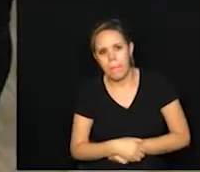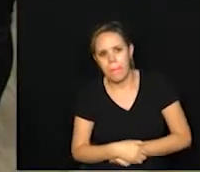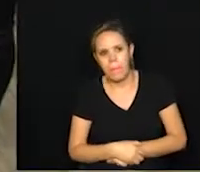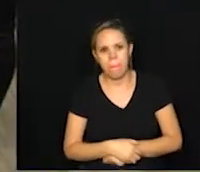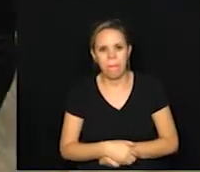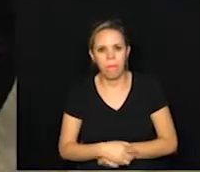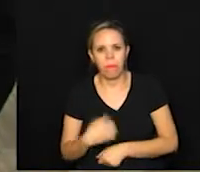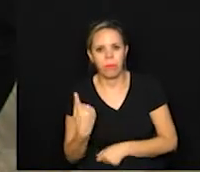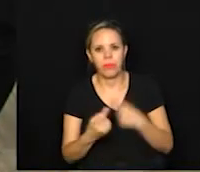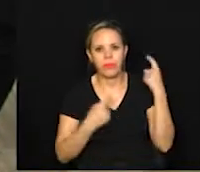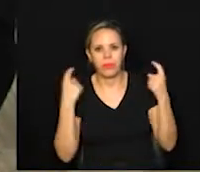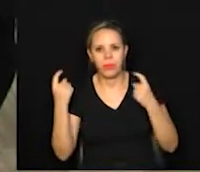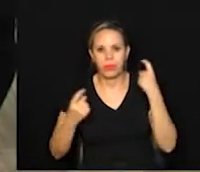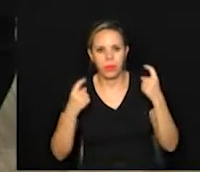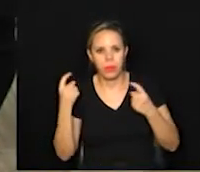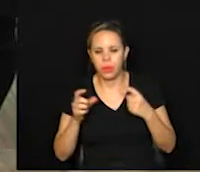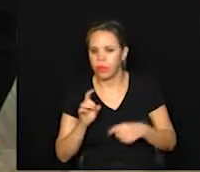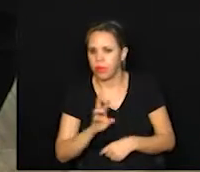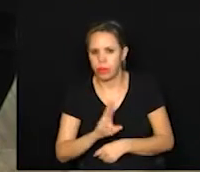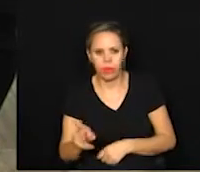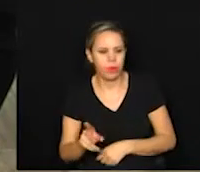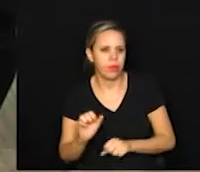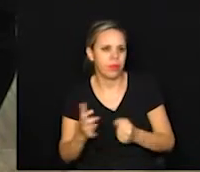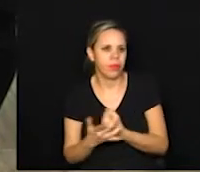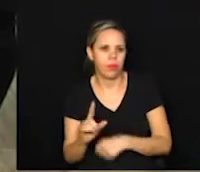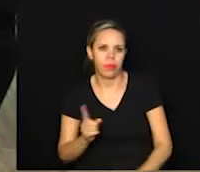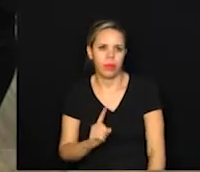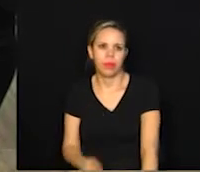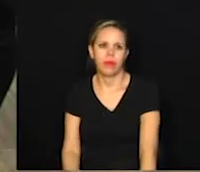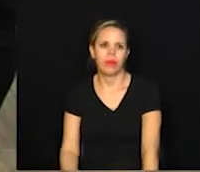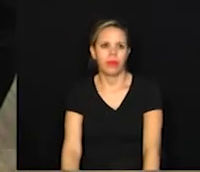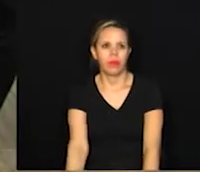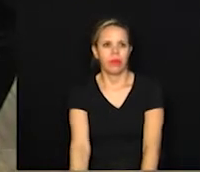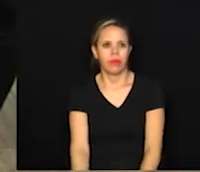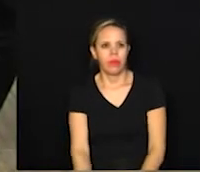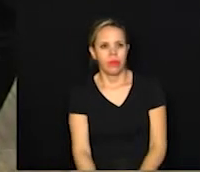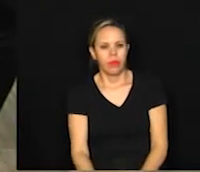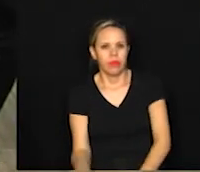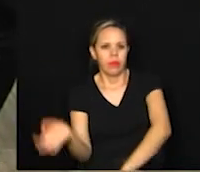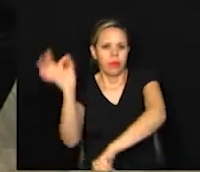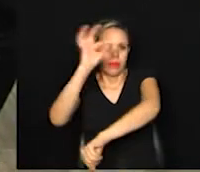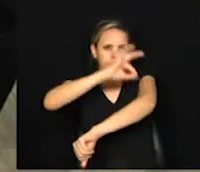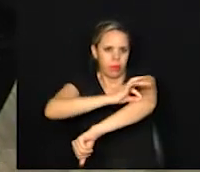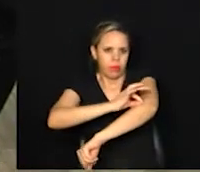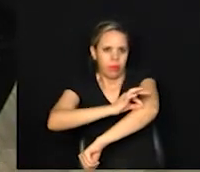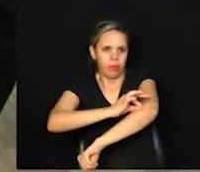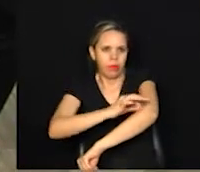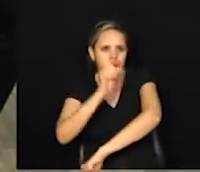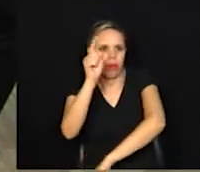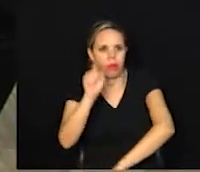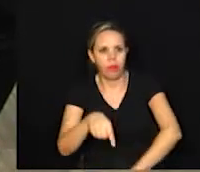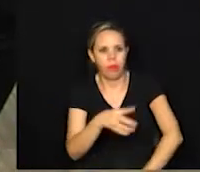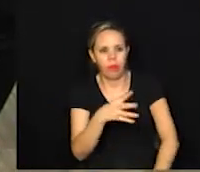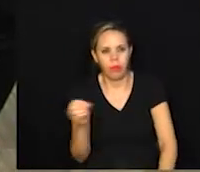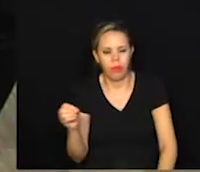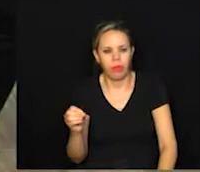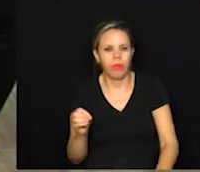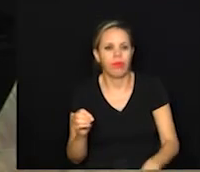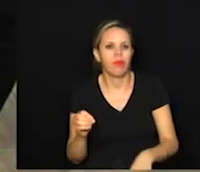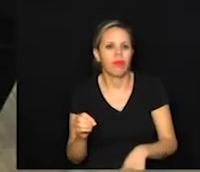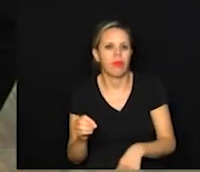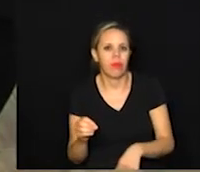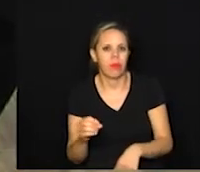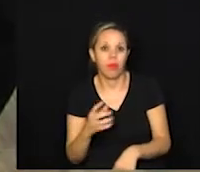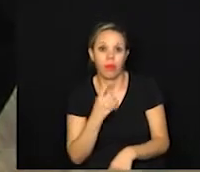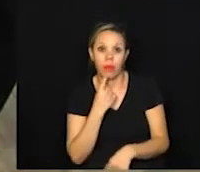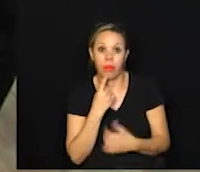que a nossa preocupação não é só com a Covid-19 não, né, Mirna Abreu? A dengue, mais de 1.400 casos em Campinas.